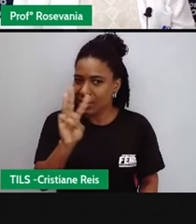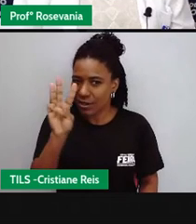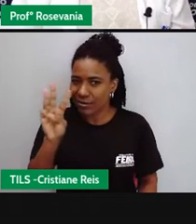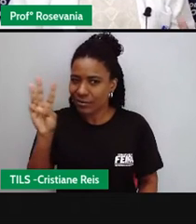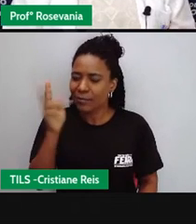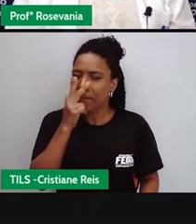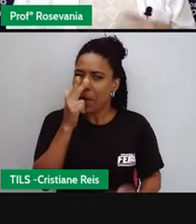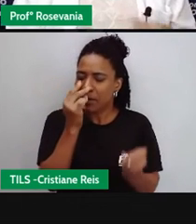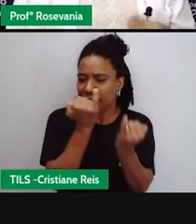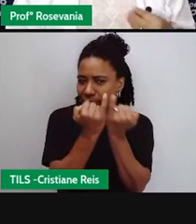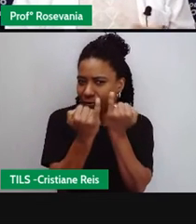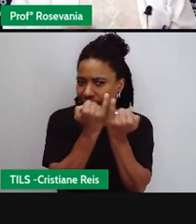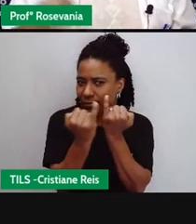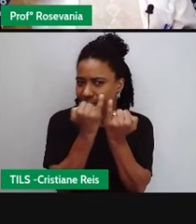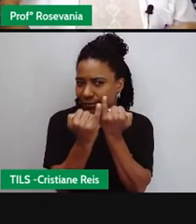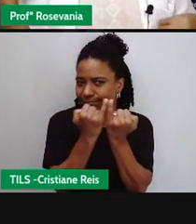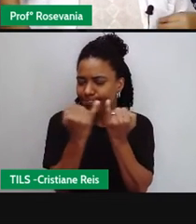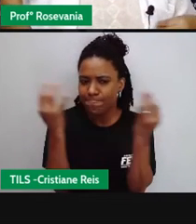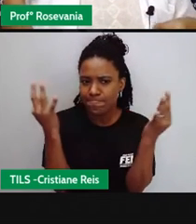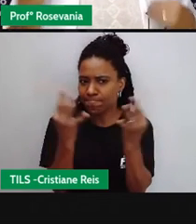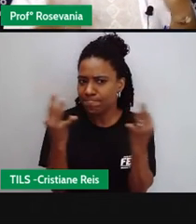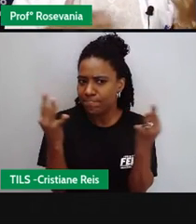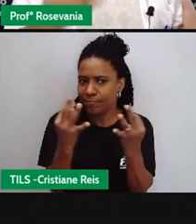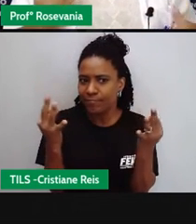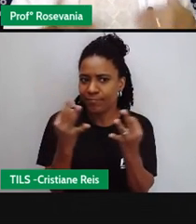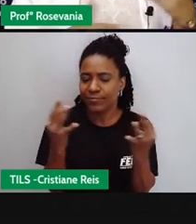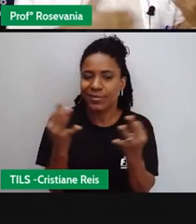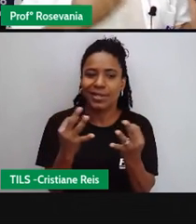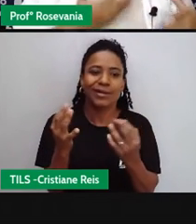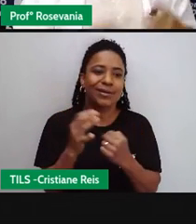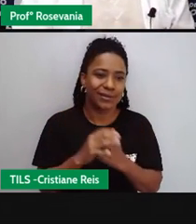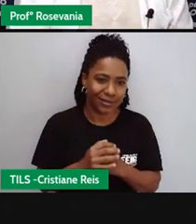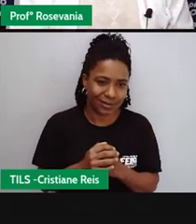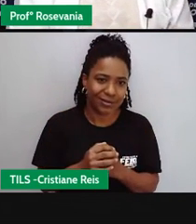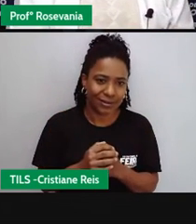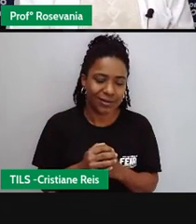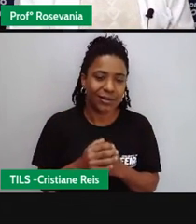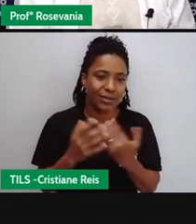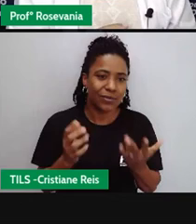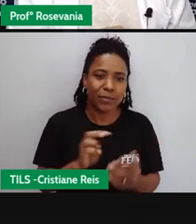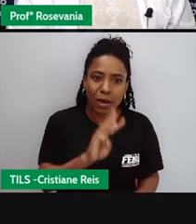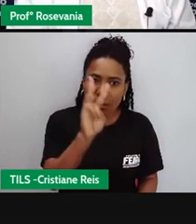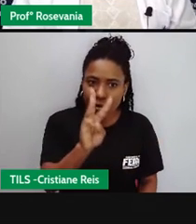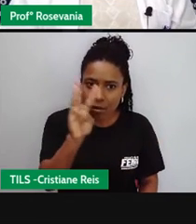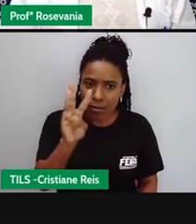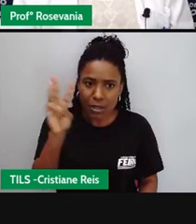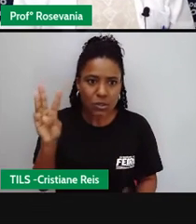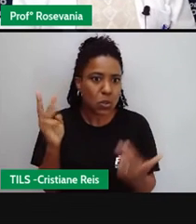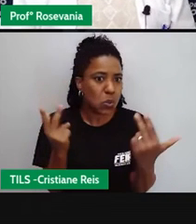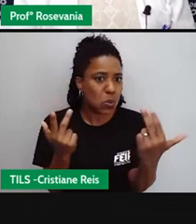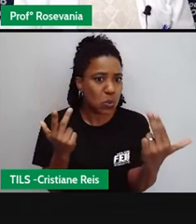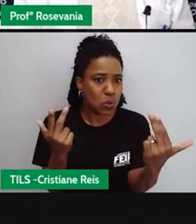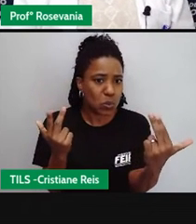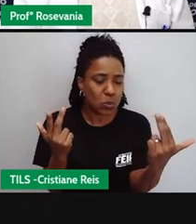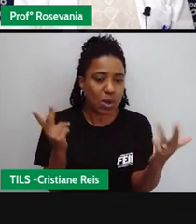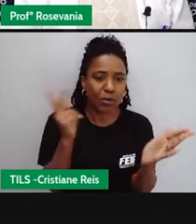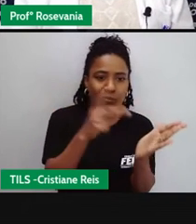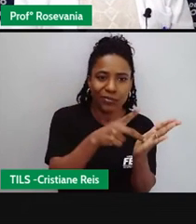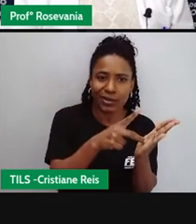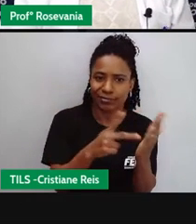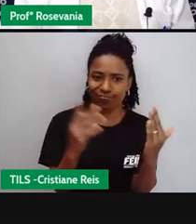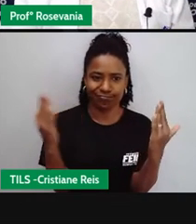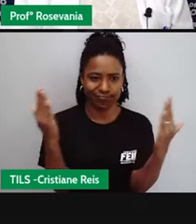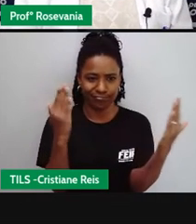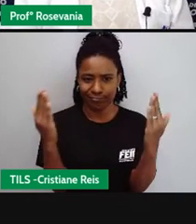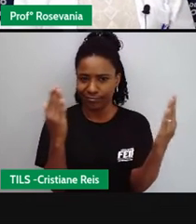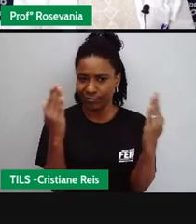tão perfeitos ali que copiam quase que praticamente tudo da página do site verdadeiro, mas sempre fica alguma